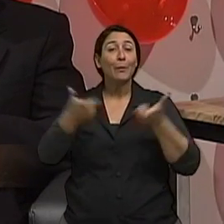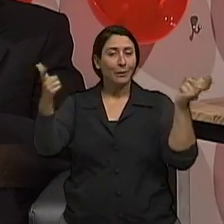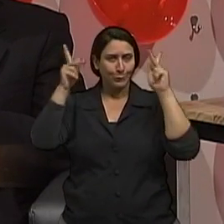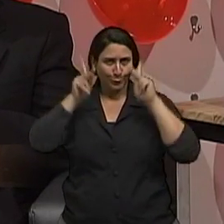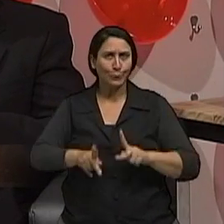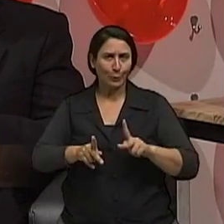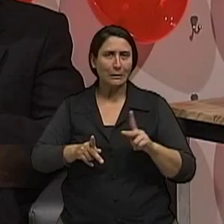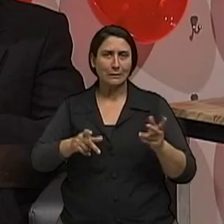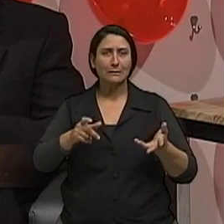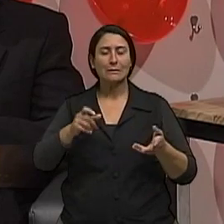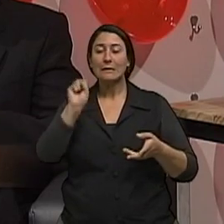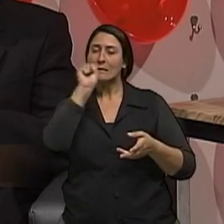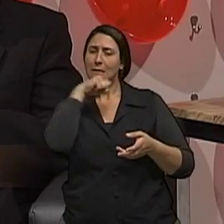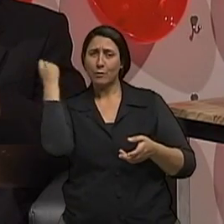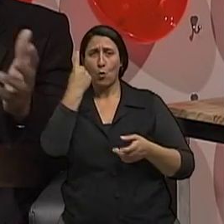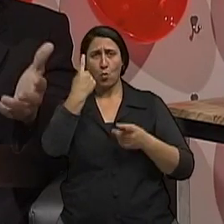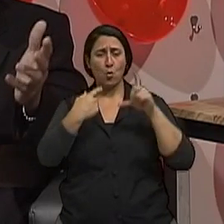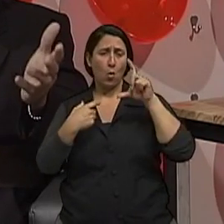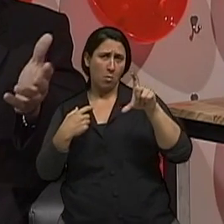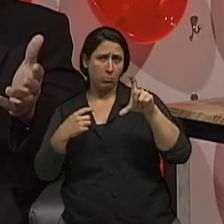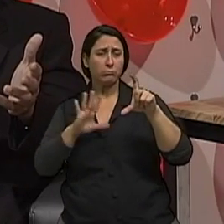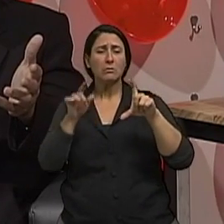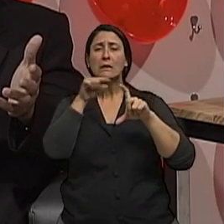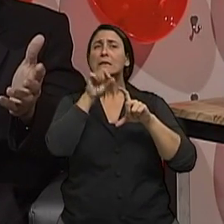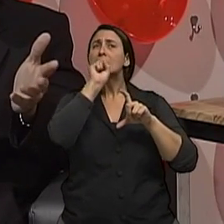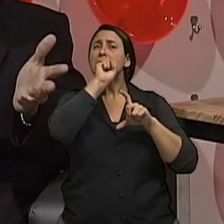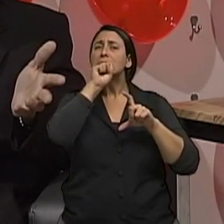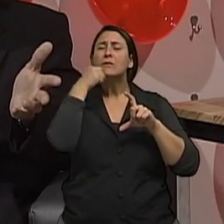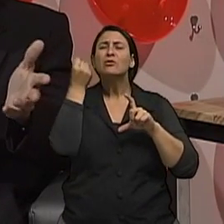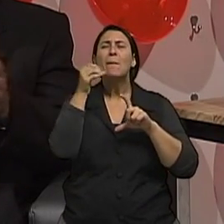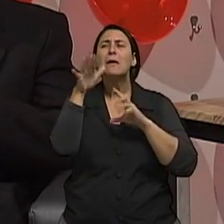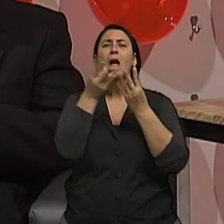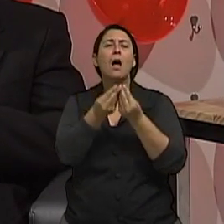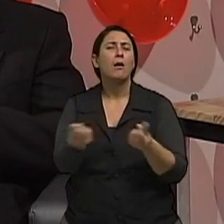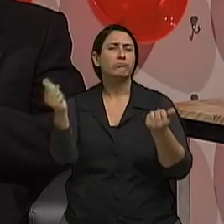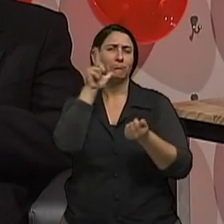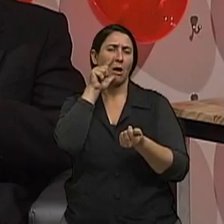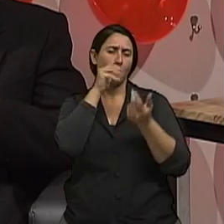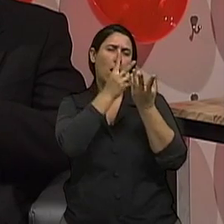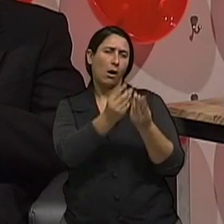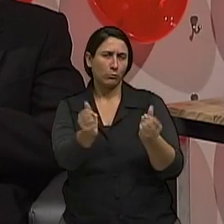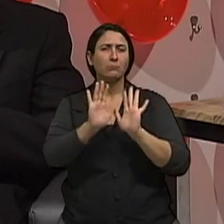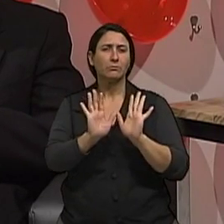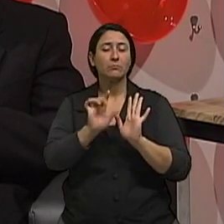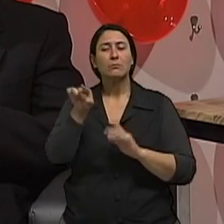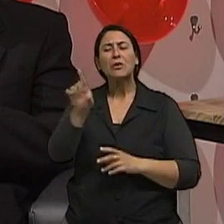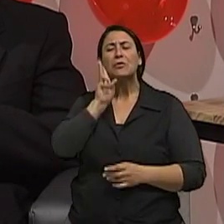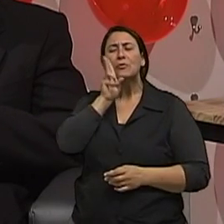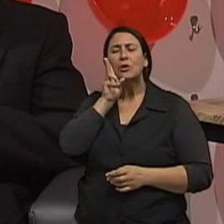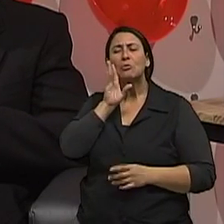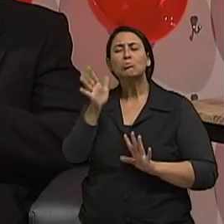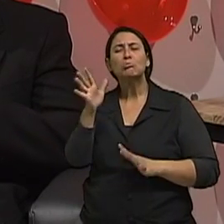ingerir a mesma proporção de álcool, né? 5% da cerveja destilada, 30%, a cerveja tem mais água. Claro, exatamente. Bom, o vinho é intermediário, em torno de 12